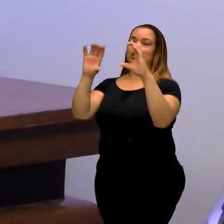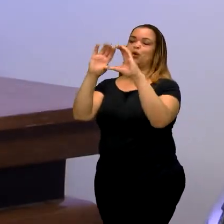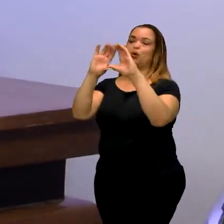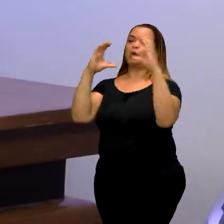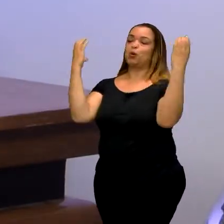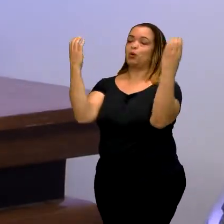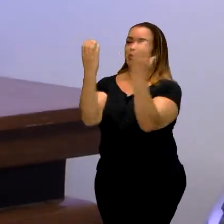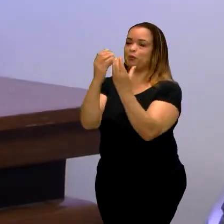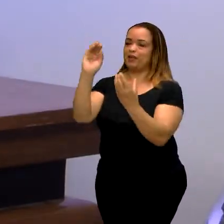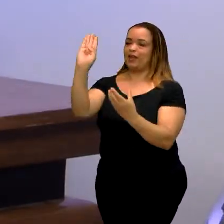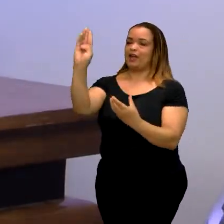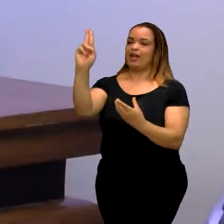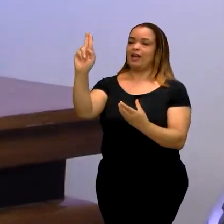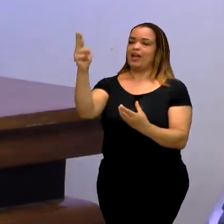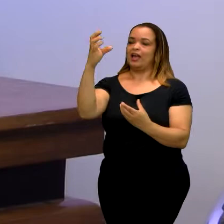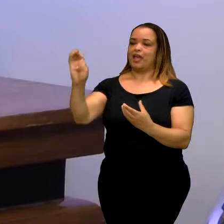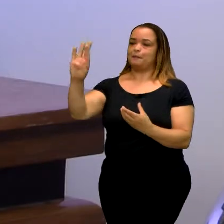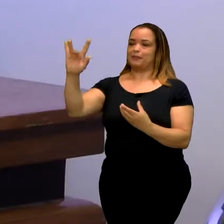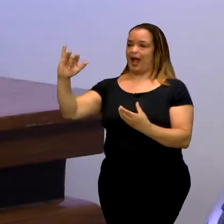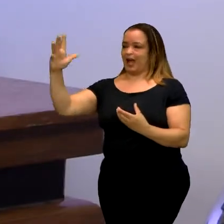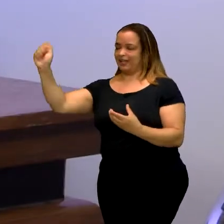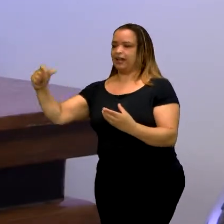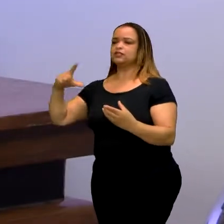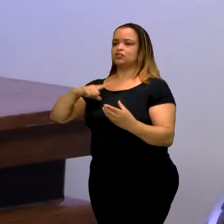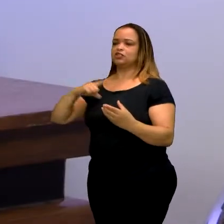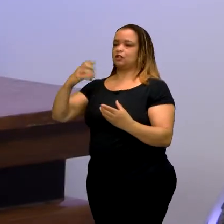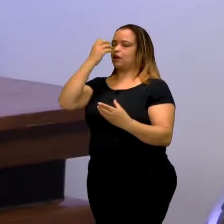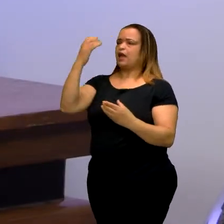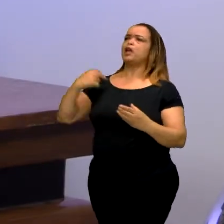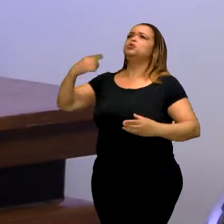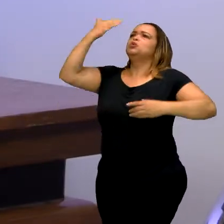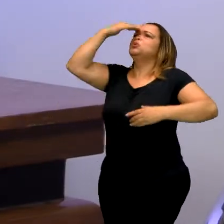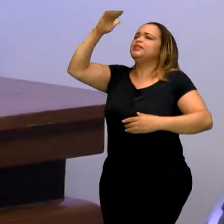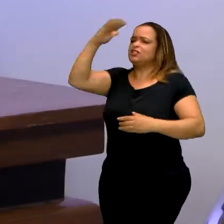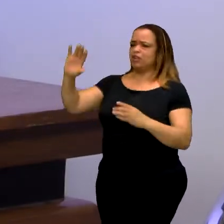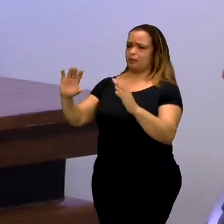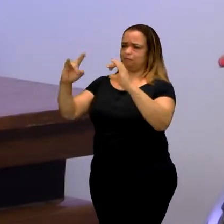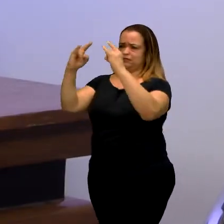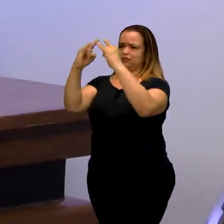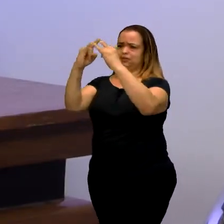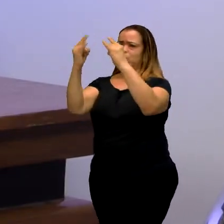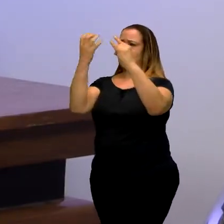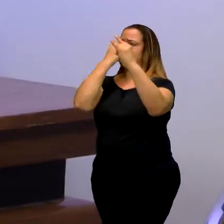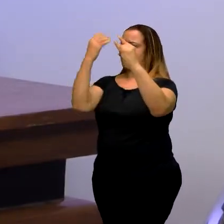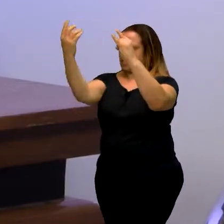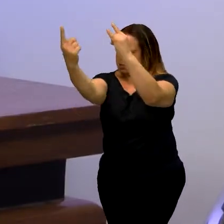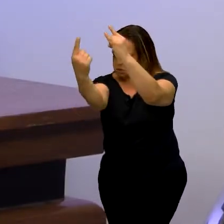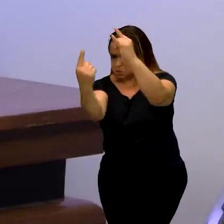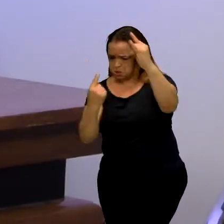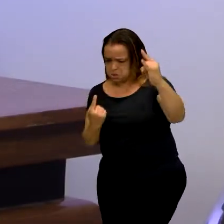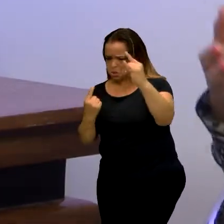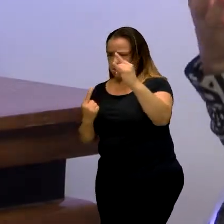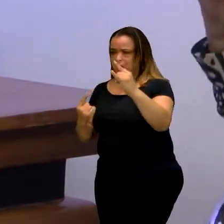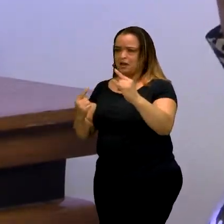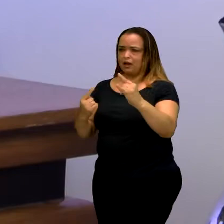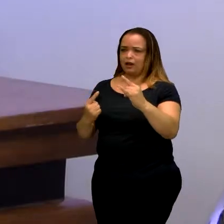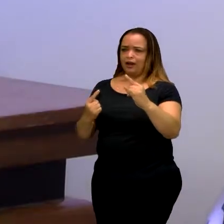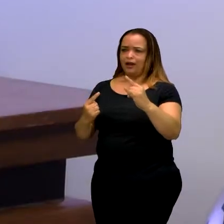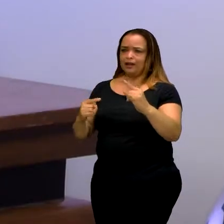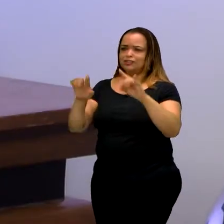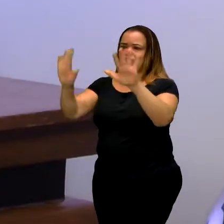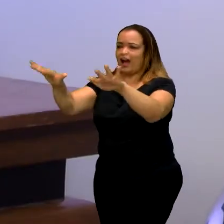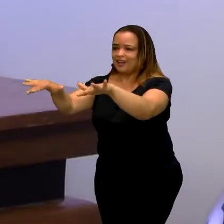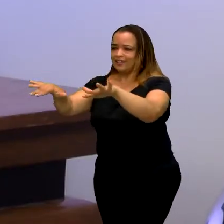aquilo. Só não entendia que, quando o palhaço entrava em cena, ele fazia todas as crianças rirem. Mas logo na